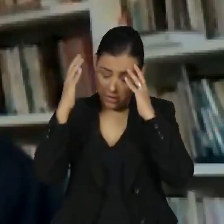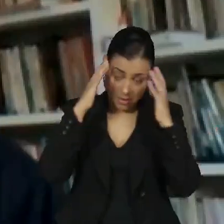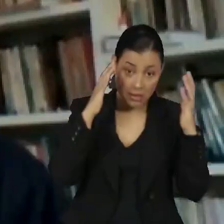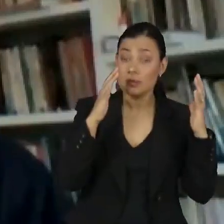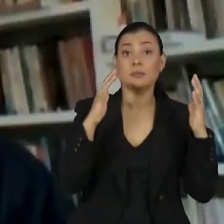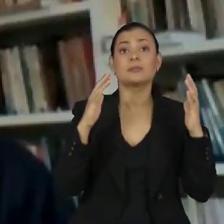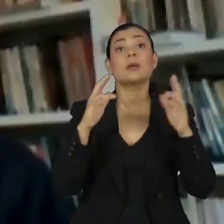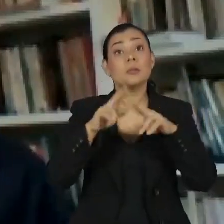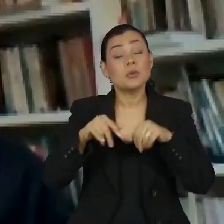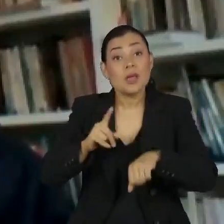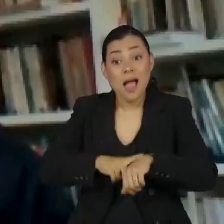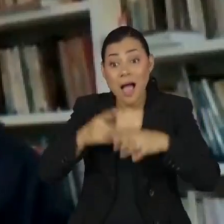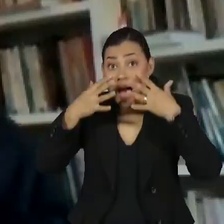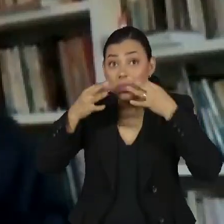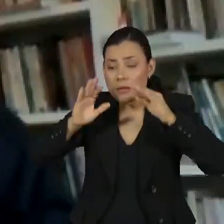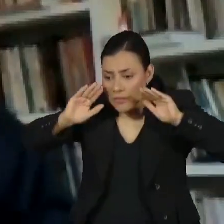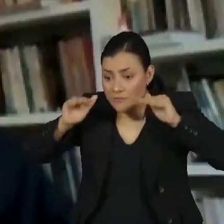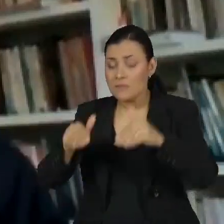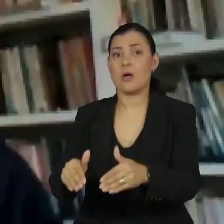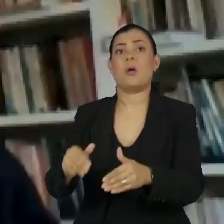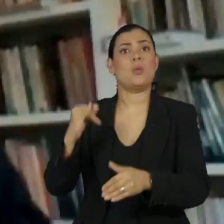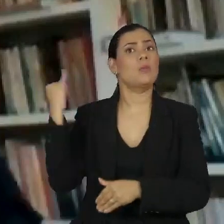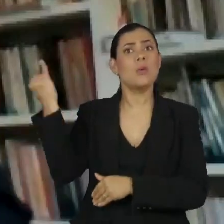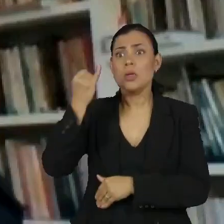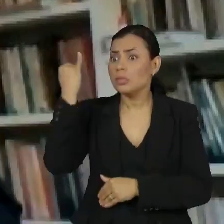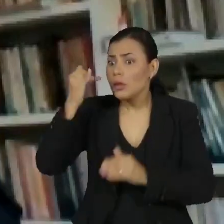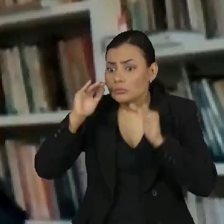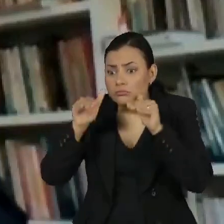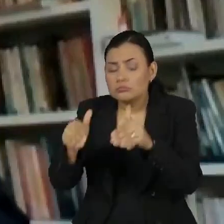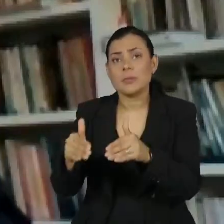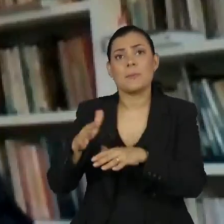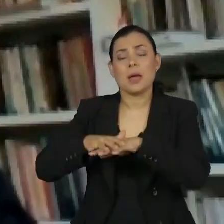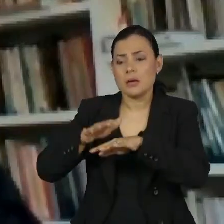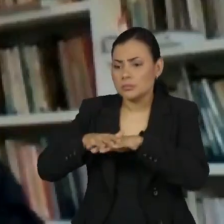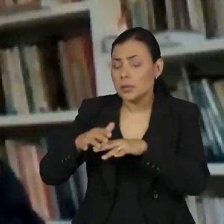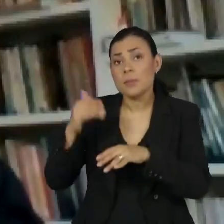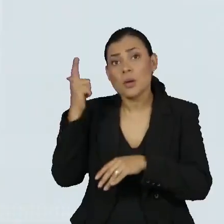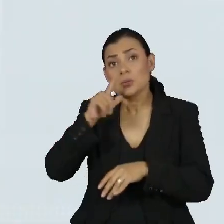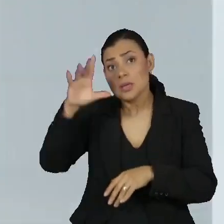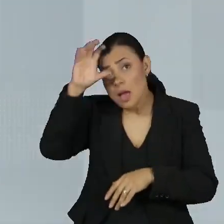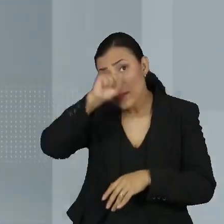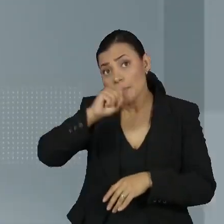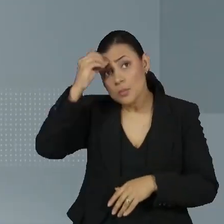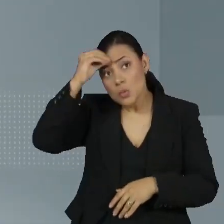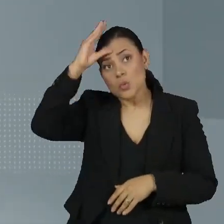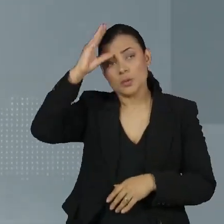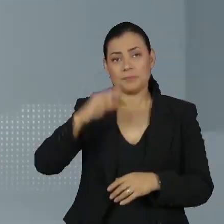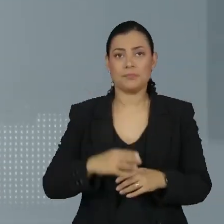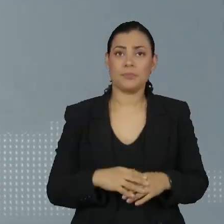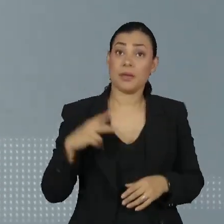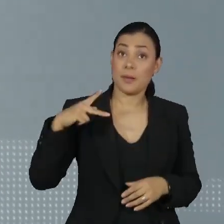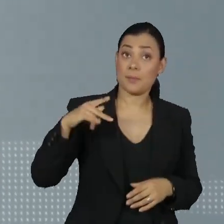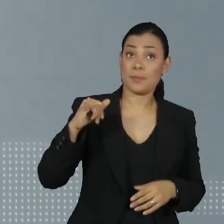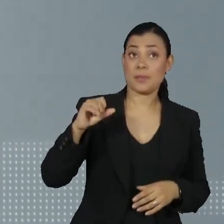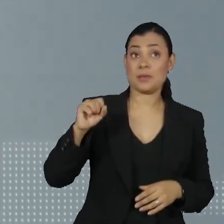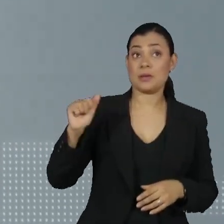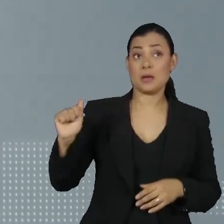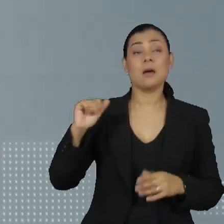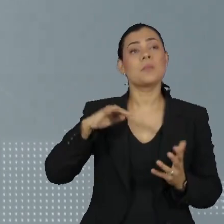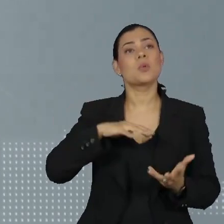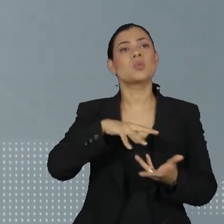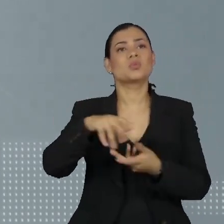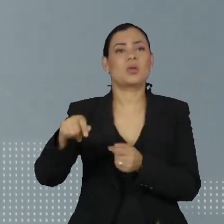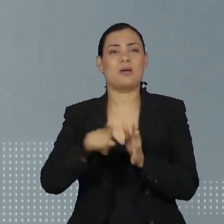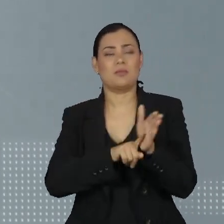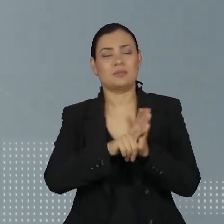algo, é algo fundamental, é atividade fundamental para que a gente consiga aprender. Dados do PISA, o Programa Internacional de